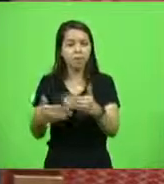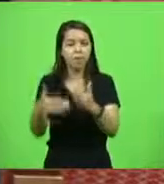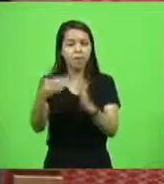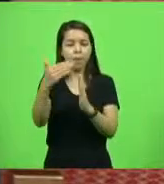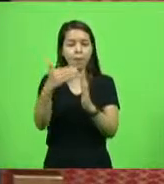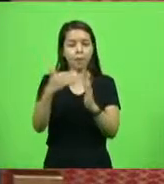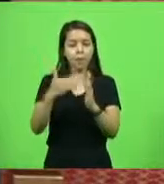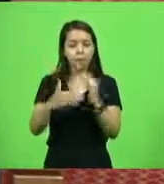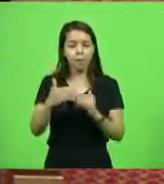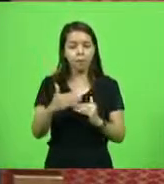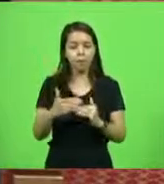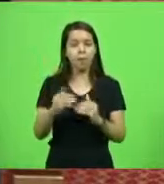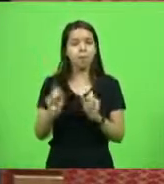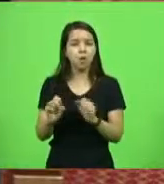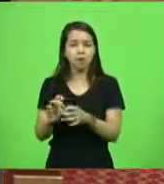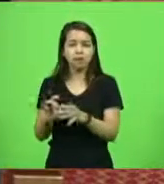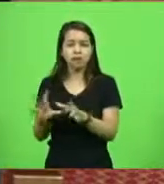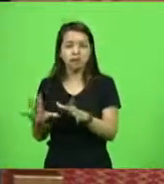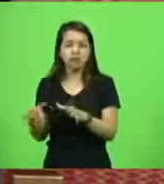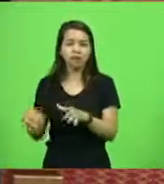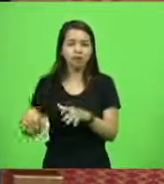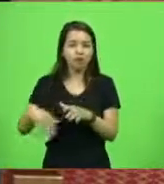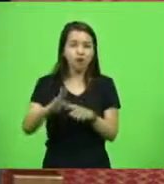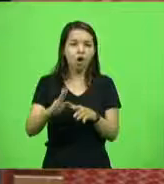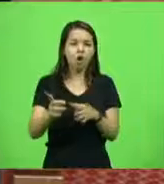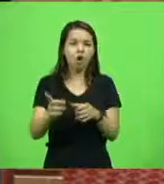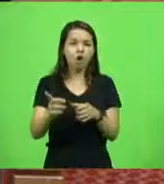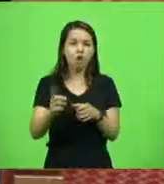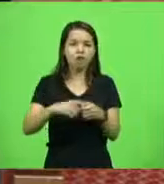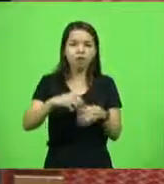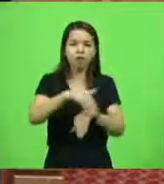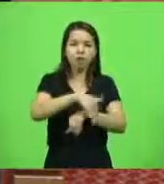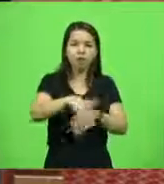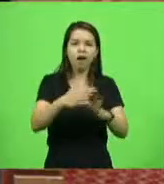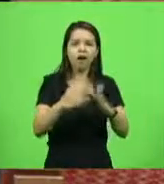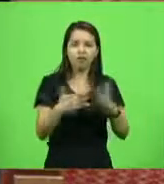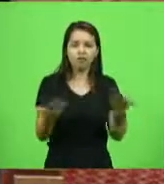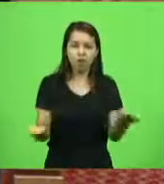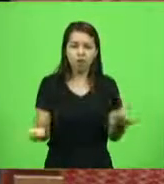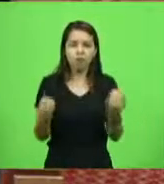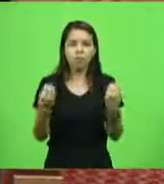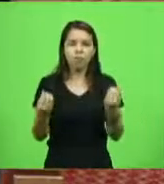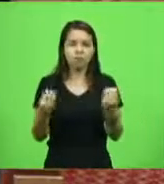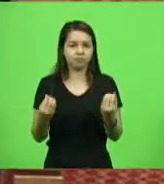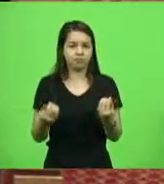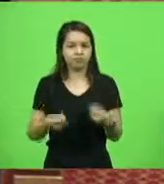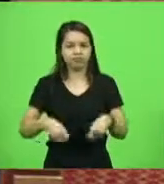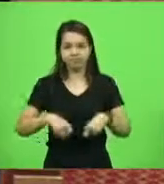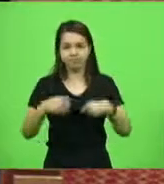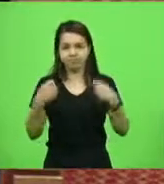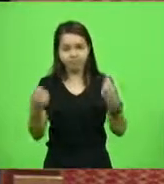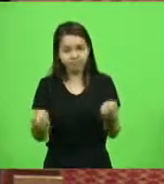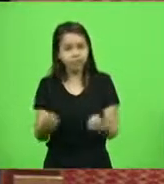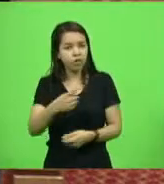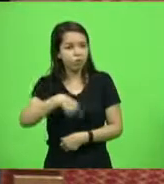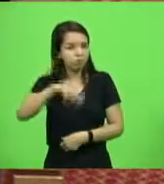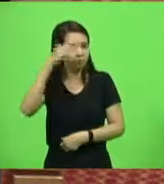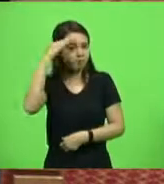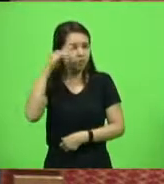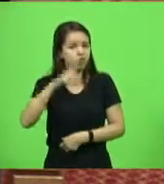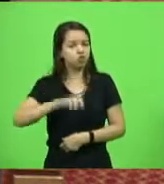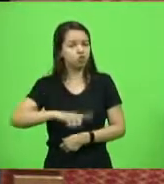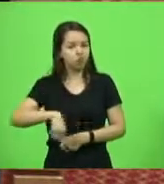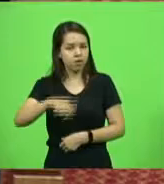ir para a rua. Isso é um absurdo. Então, eu não entendo, nós já sabemos que a tal de